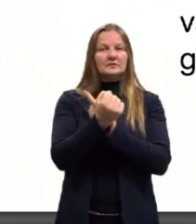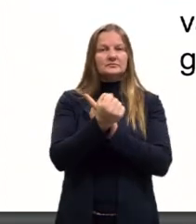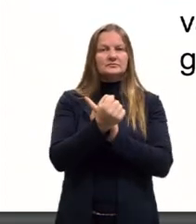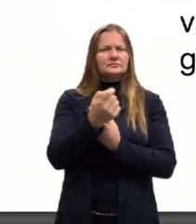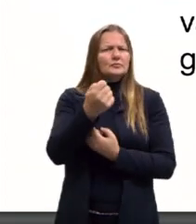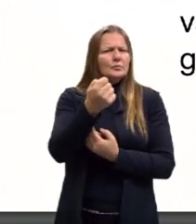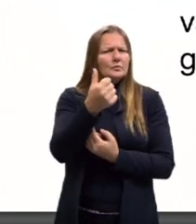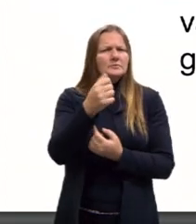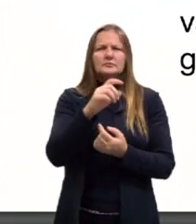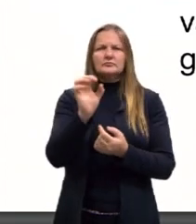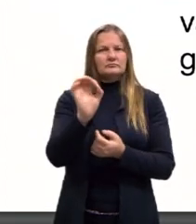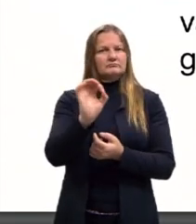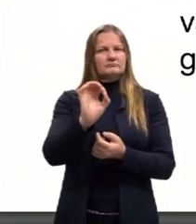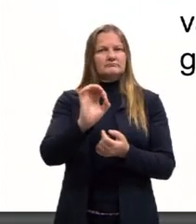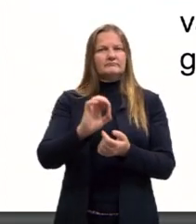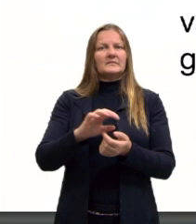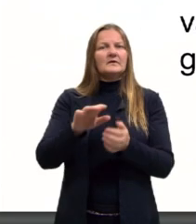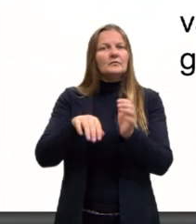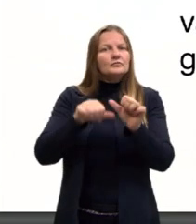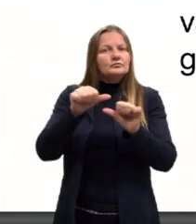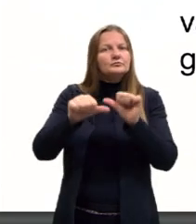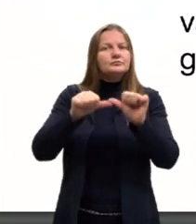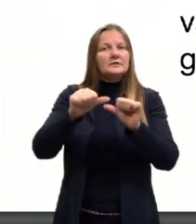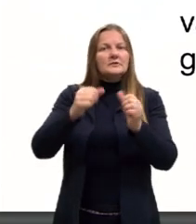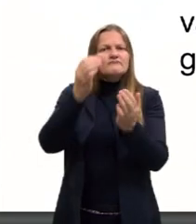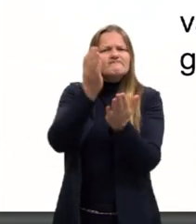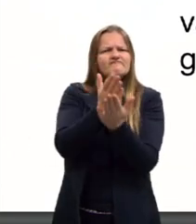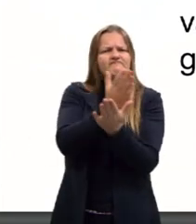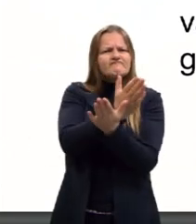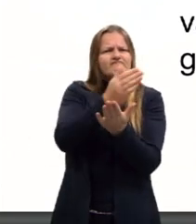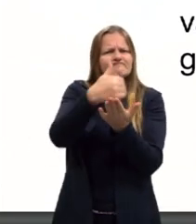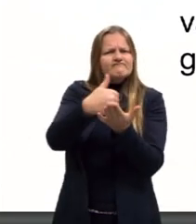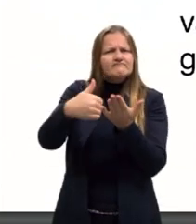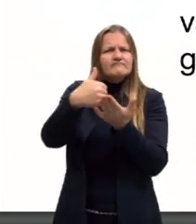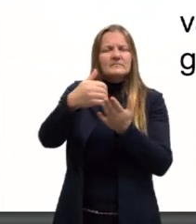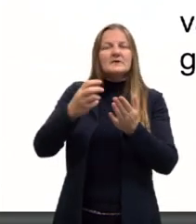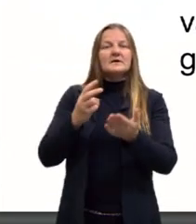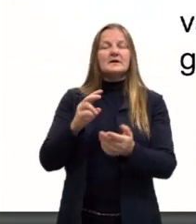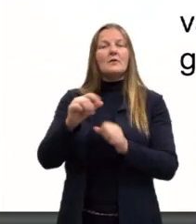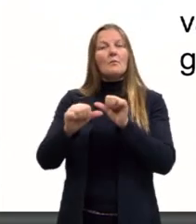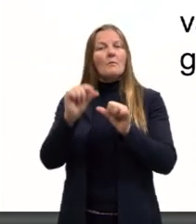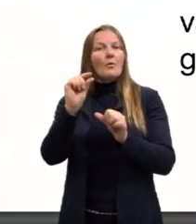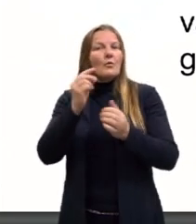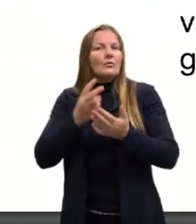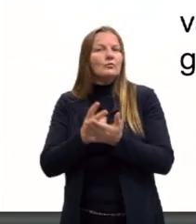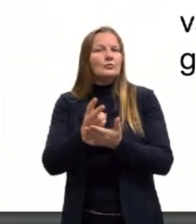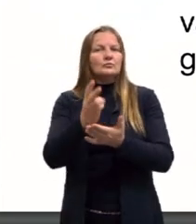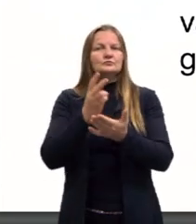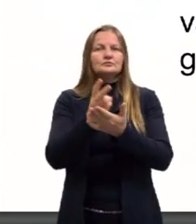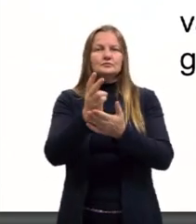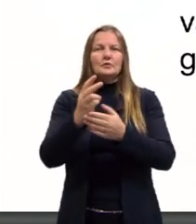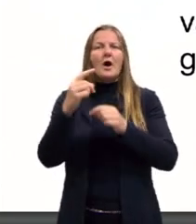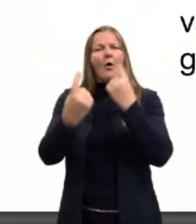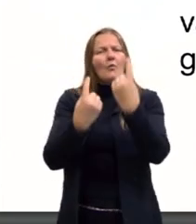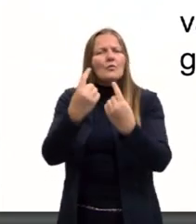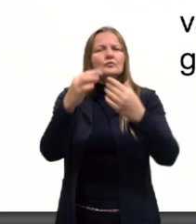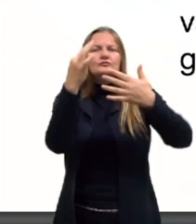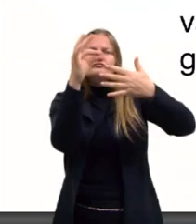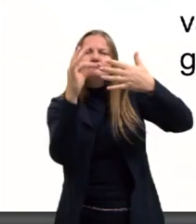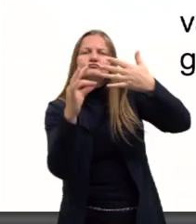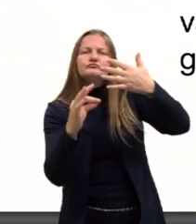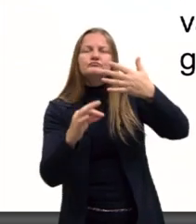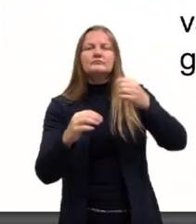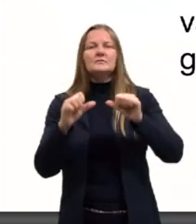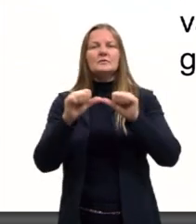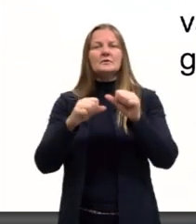a revolução, toda a transformação, ela tem rupturas e continuidades. O que isso quer dizer? A gente não muda